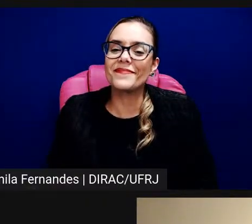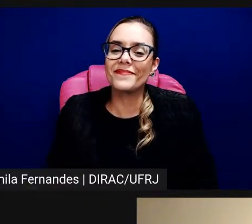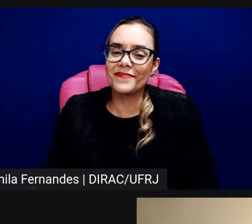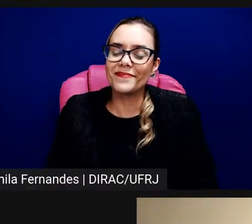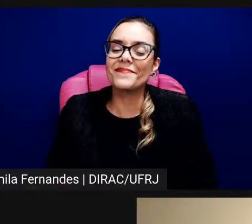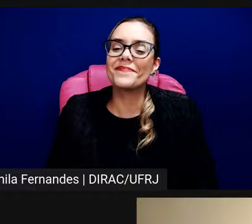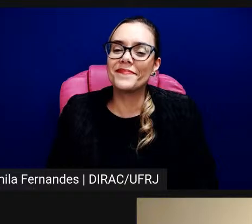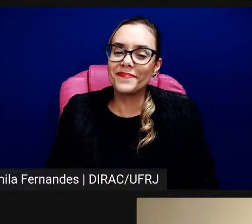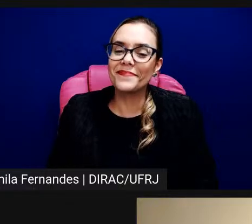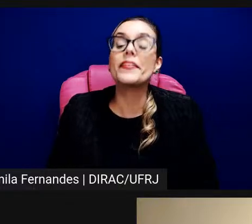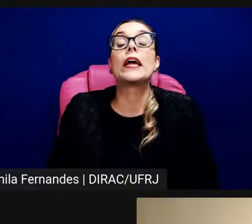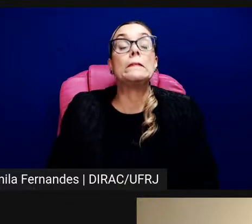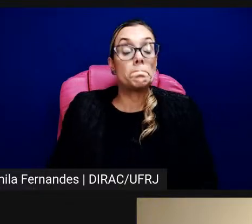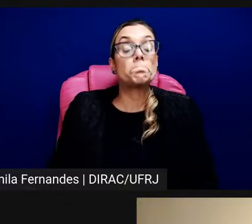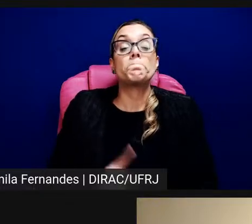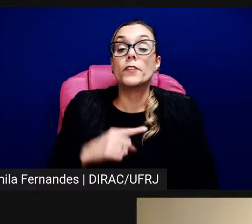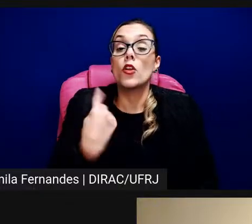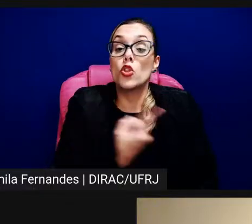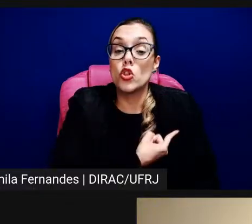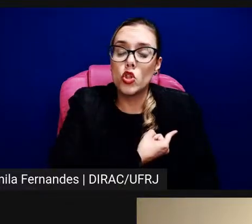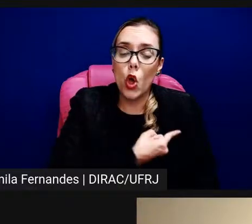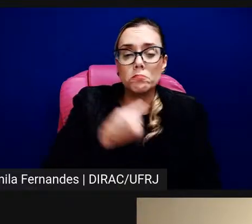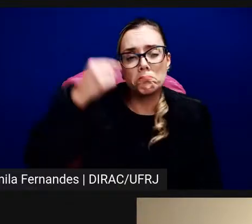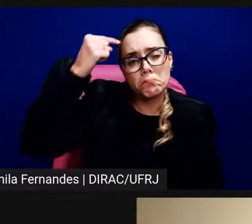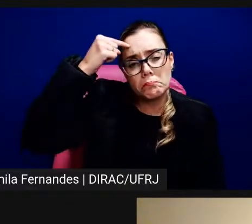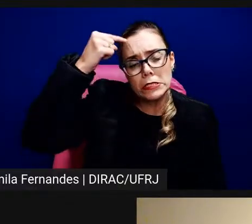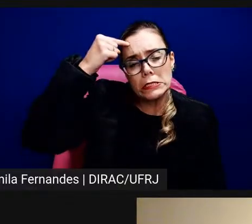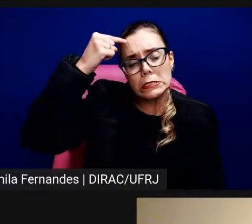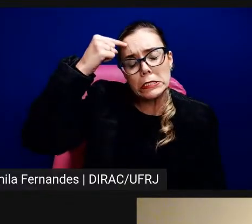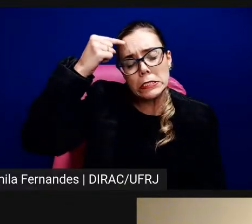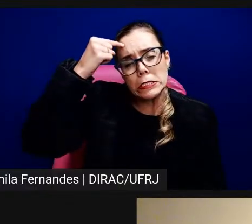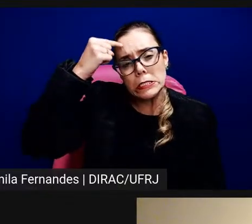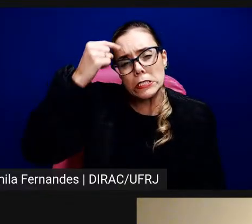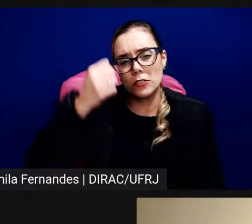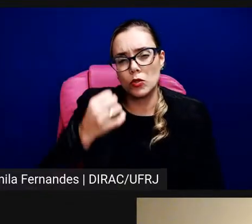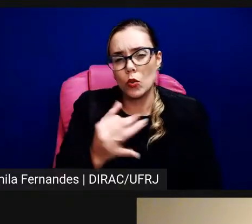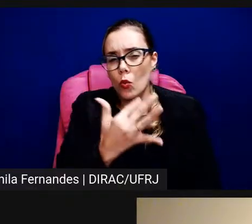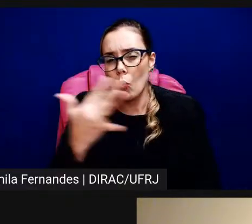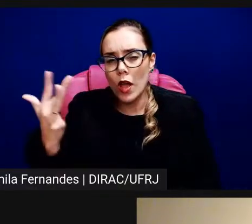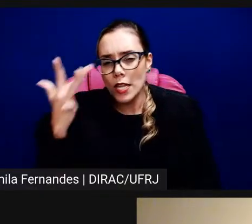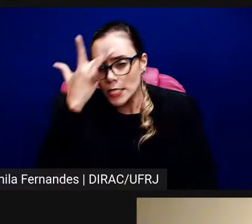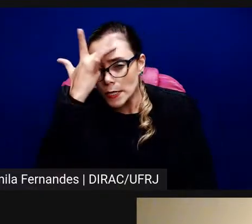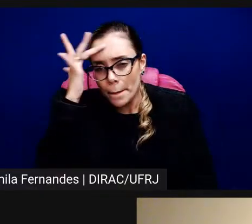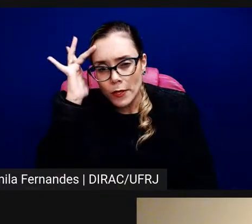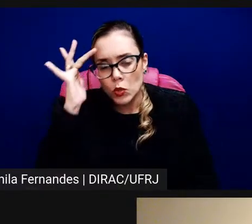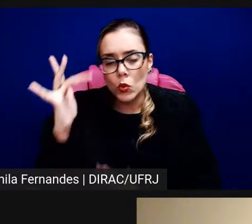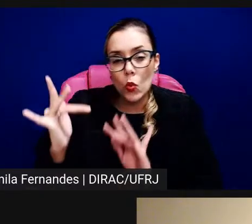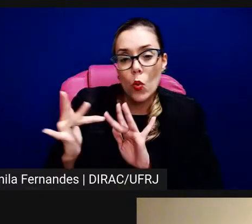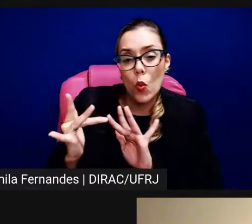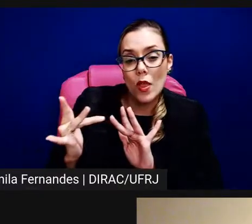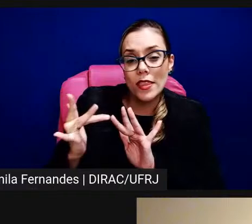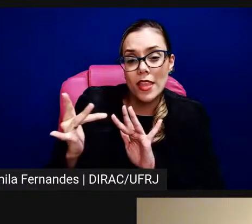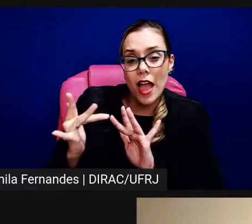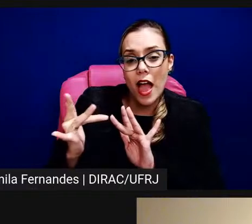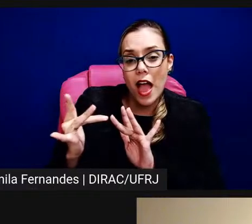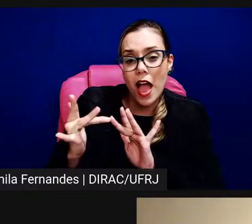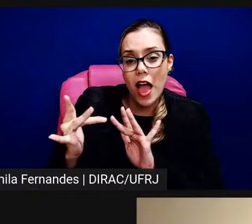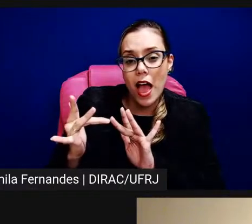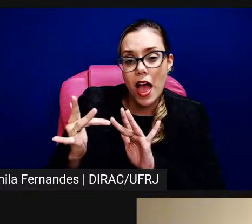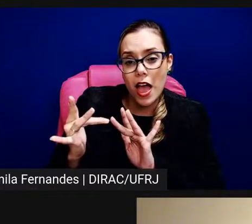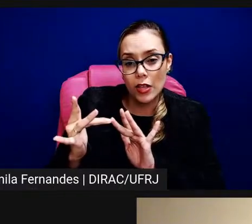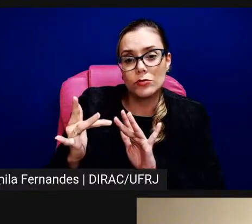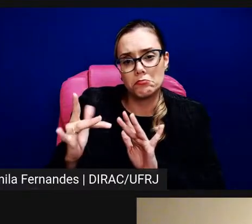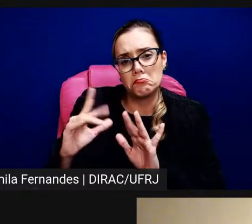E pensando nesse quantitativo de pessoas que entraram em contato com você, porque dentro do